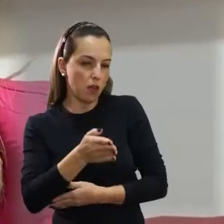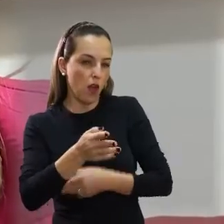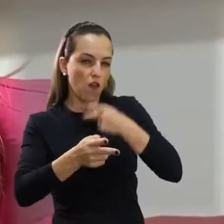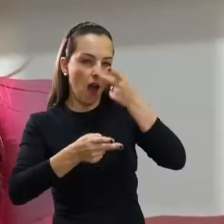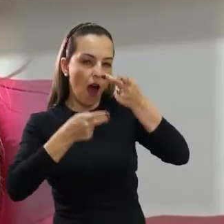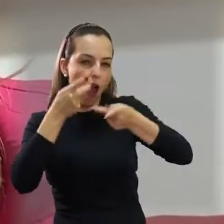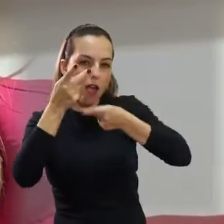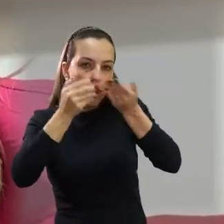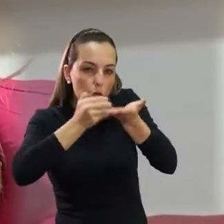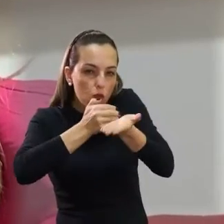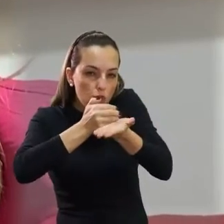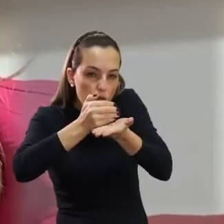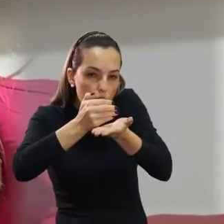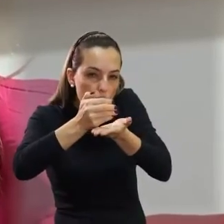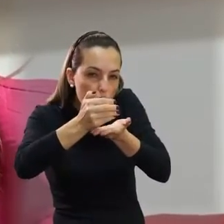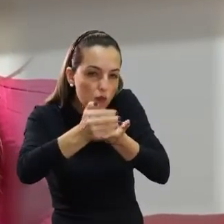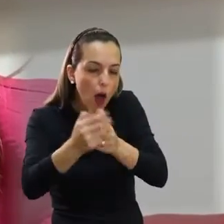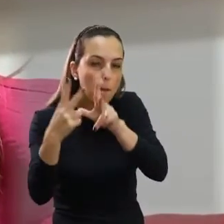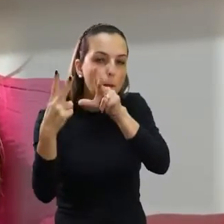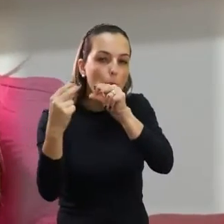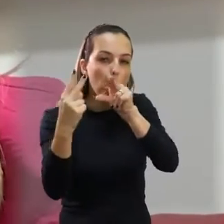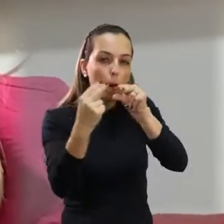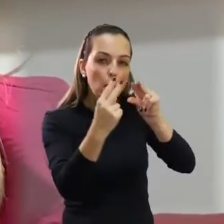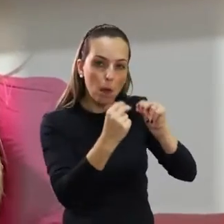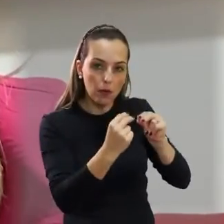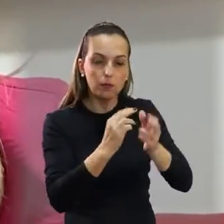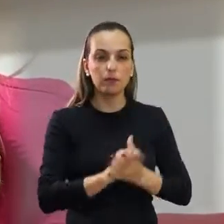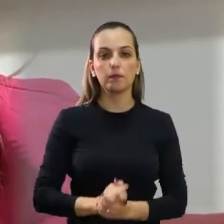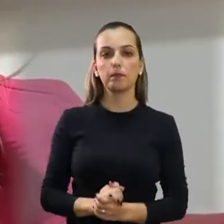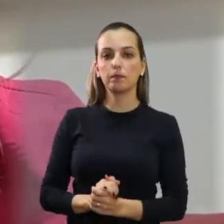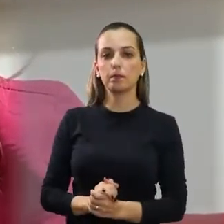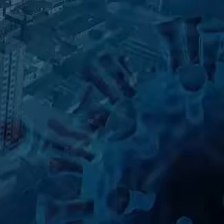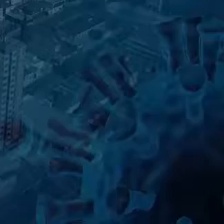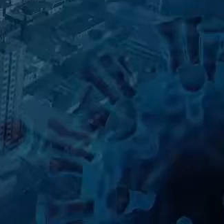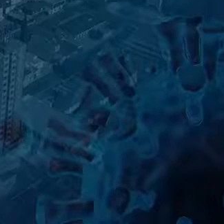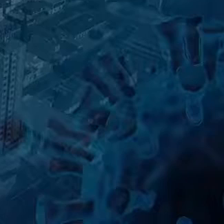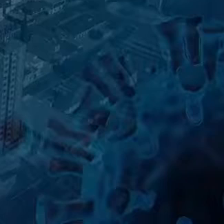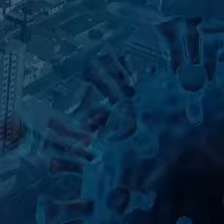Na faixa etária de 1 a 2 anos, 2 anos e meio.